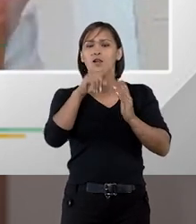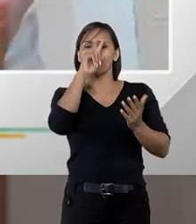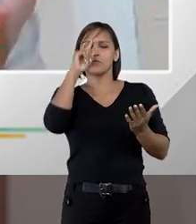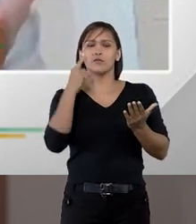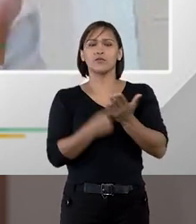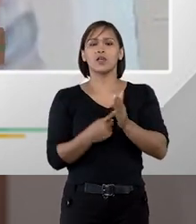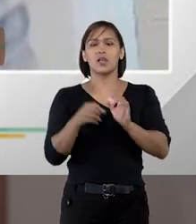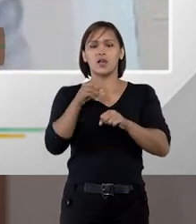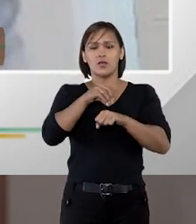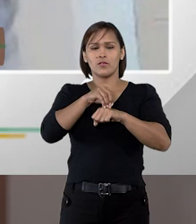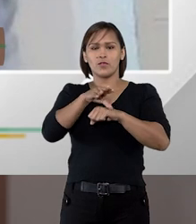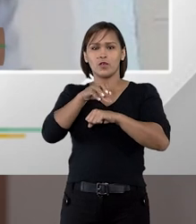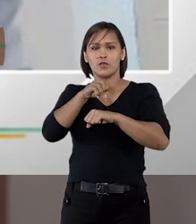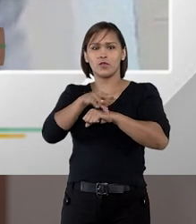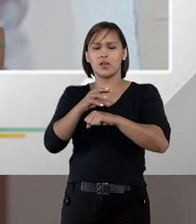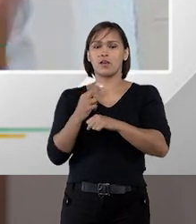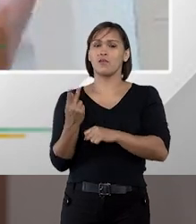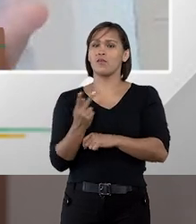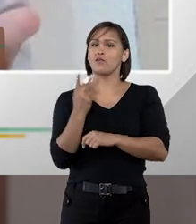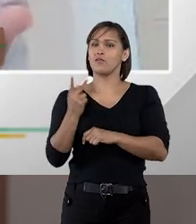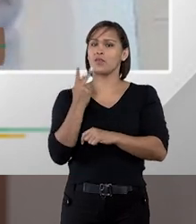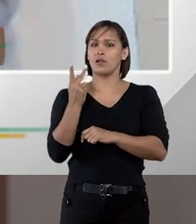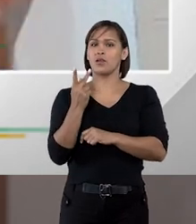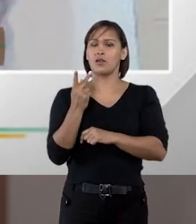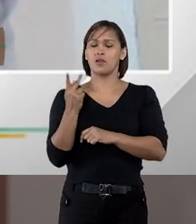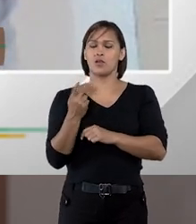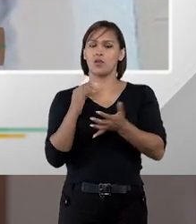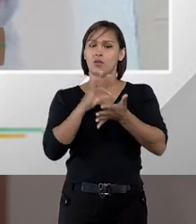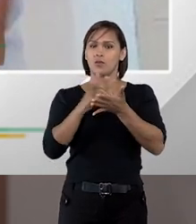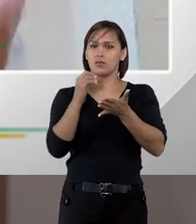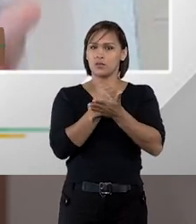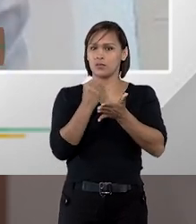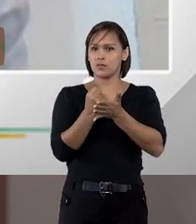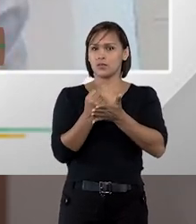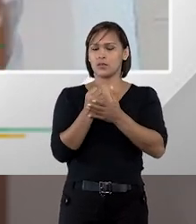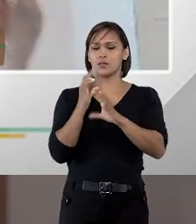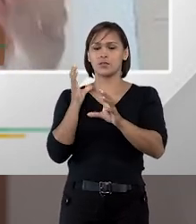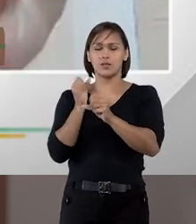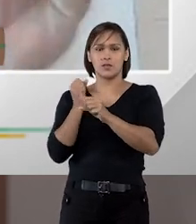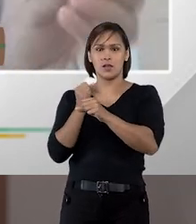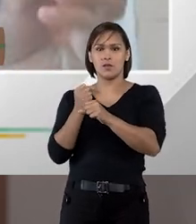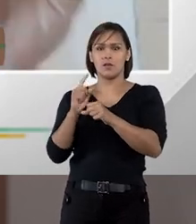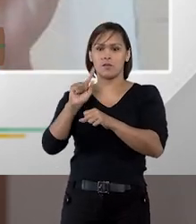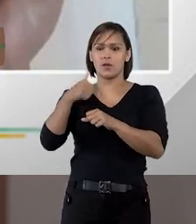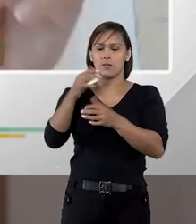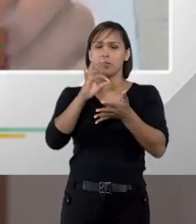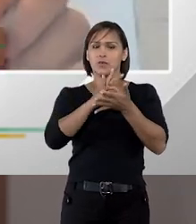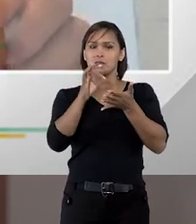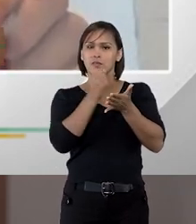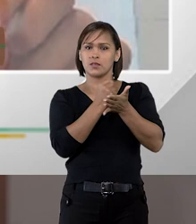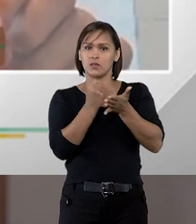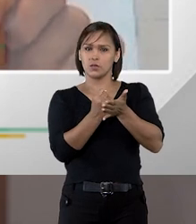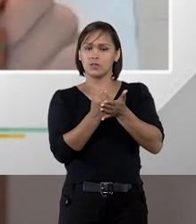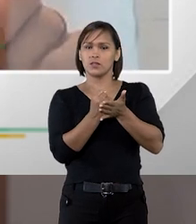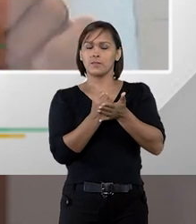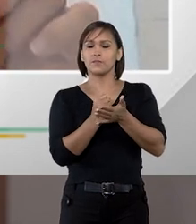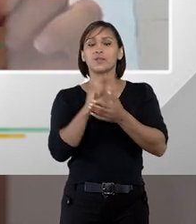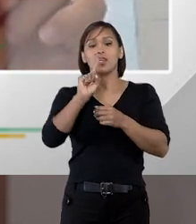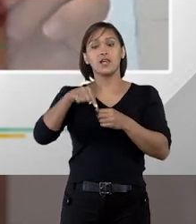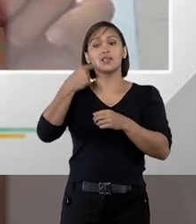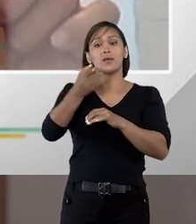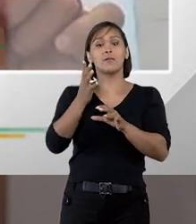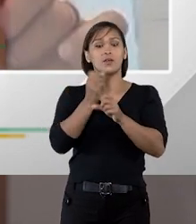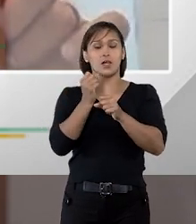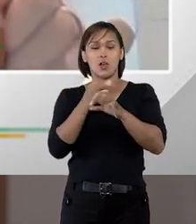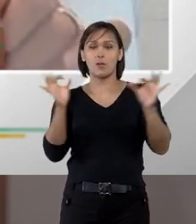que seja divulgado o valor da contratação da obra após a assinatura do contrato e